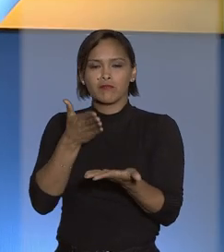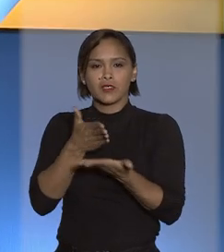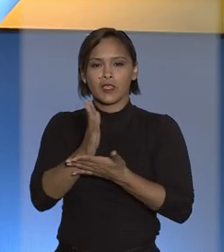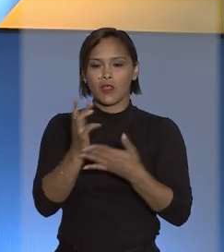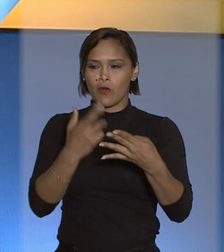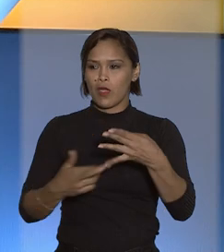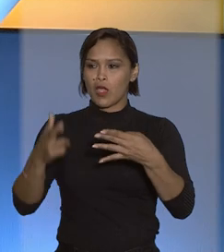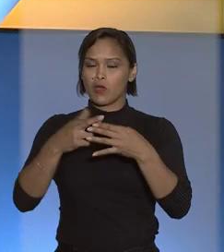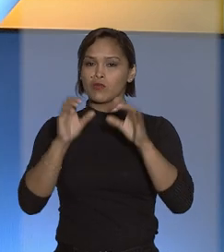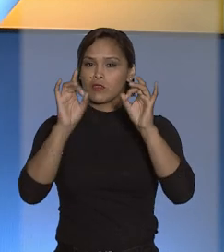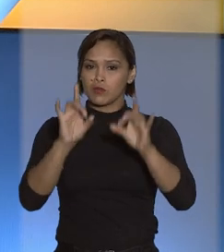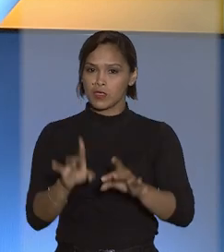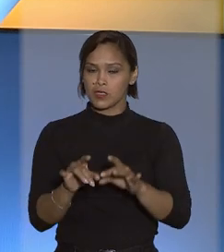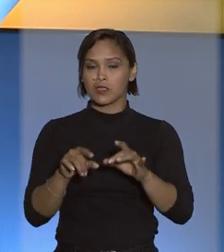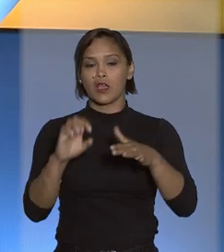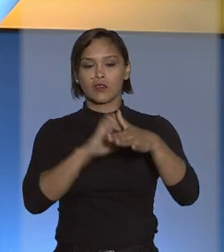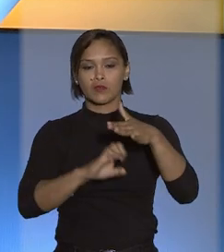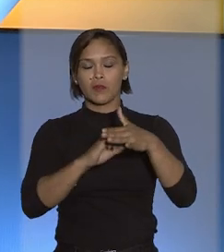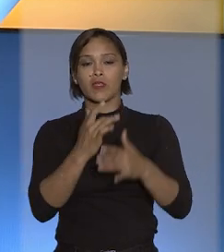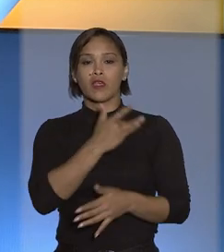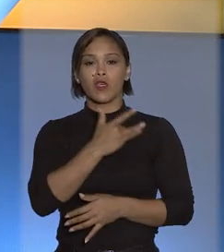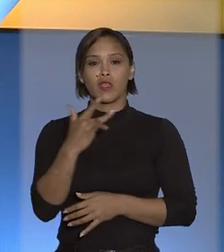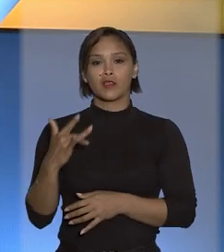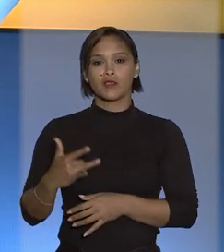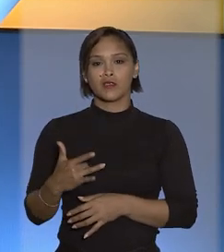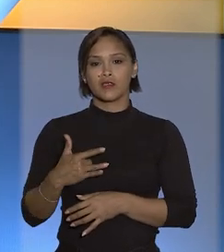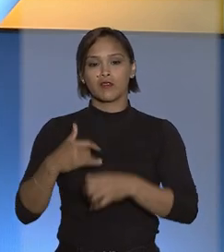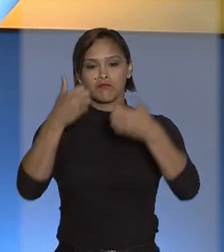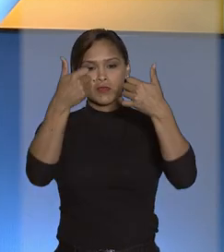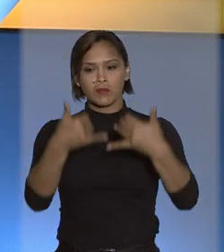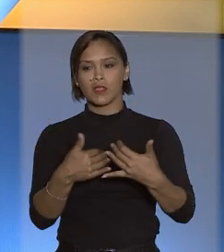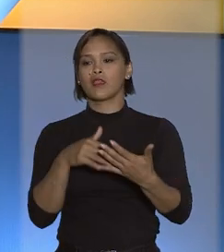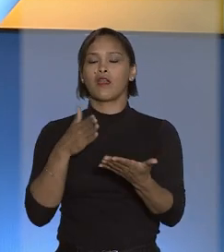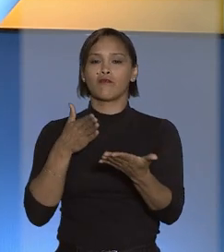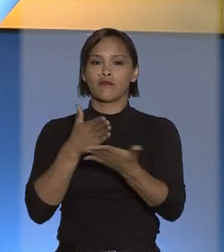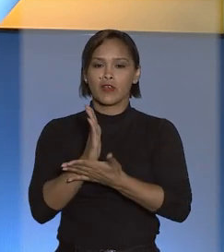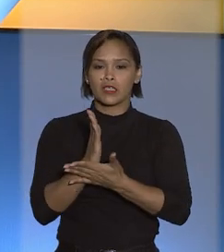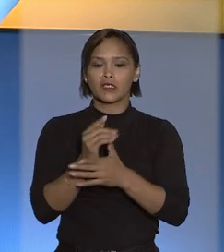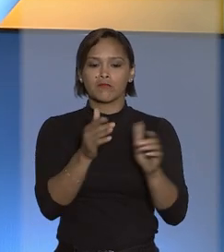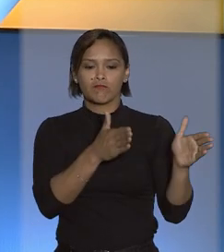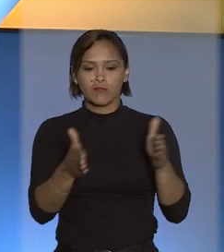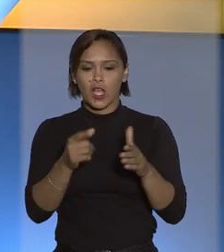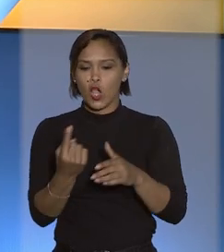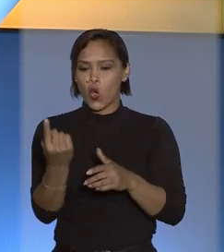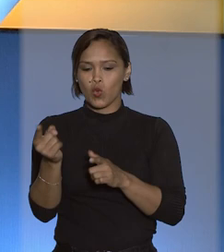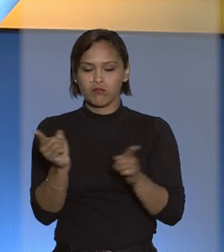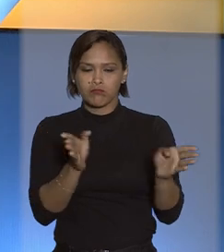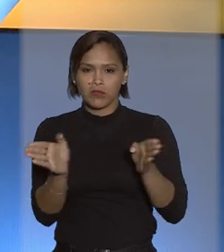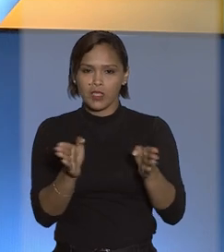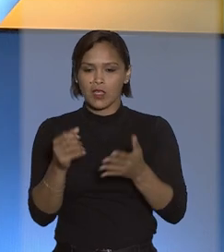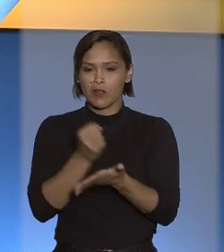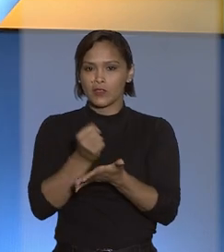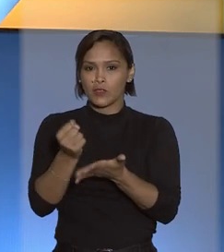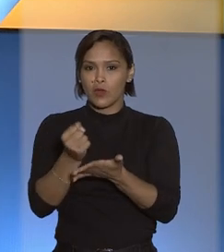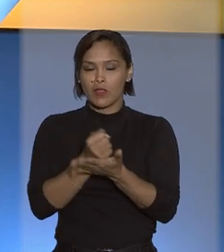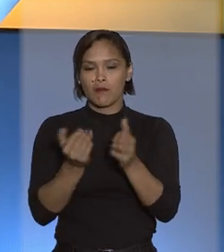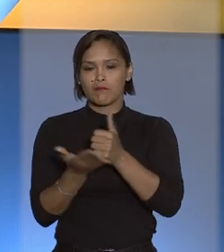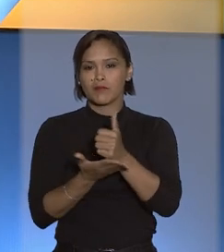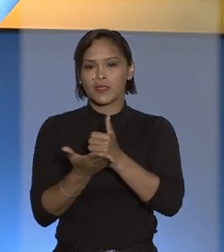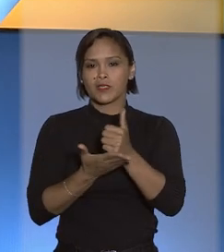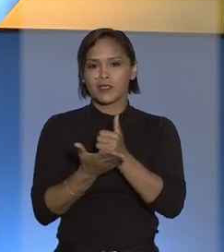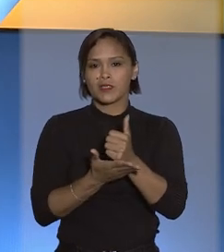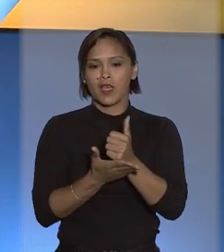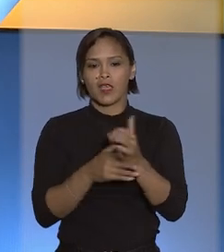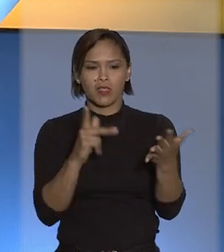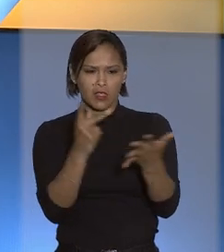provimento ao recurso especial de uma operadora de saúde que sustentava a validade de rescisão unilateral de contrato com base